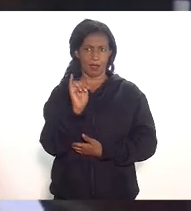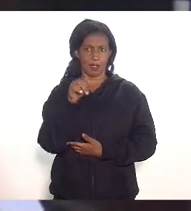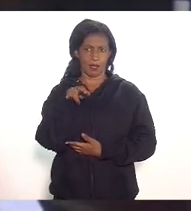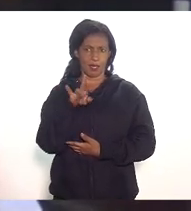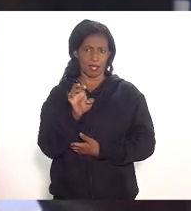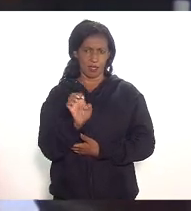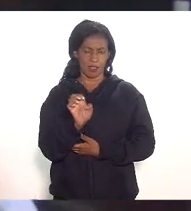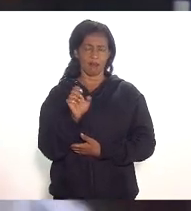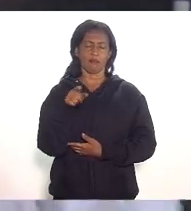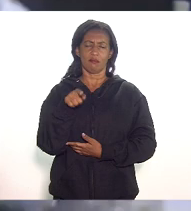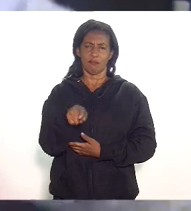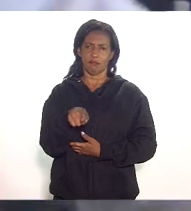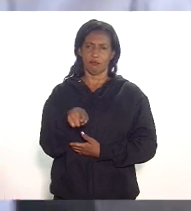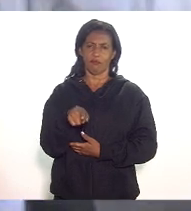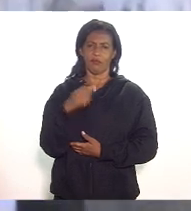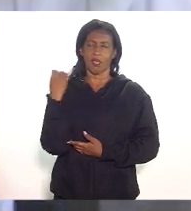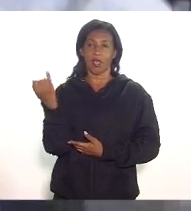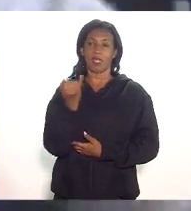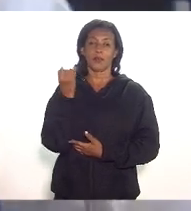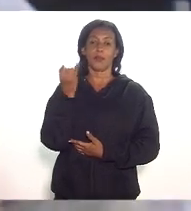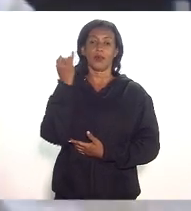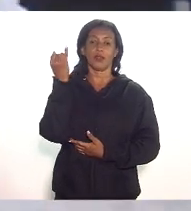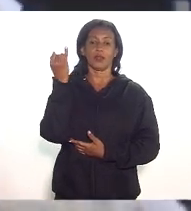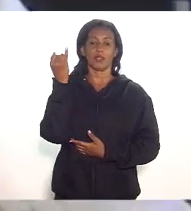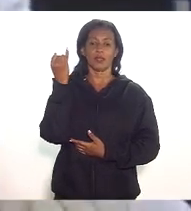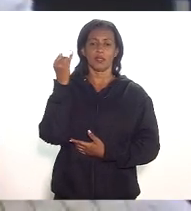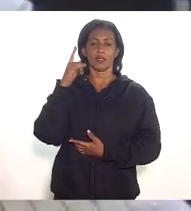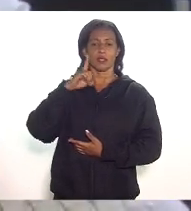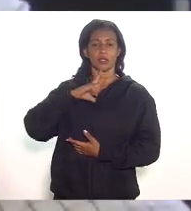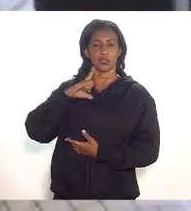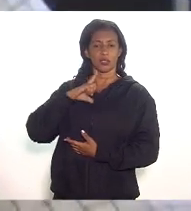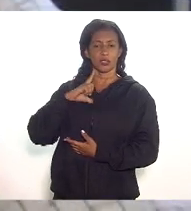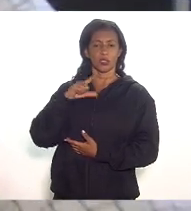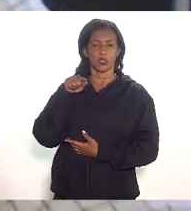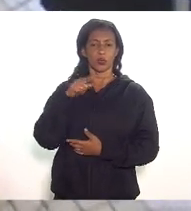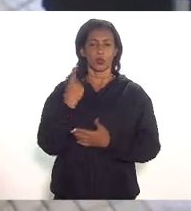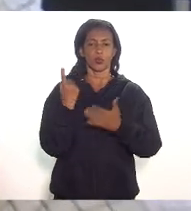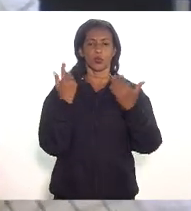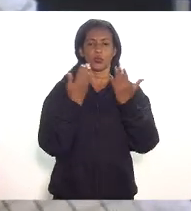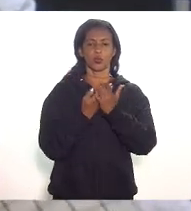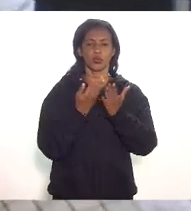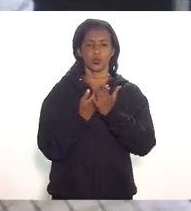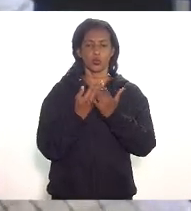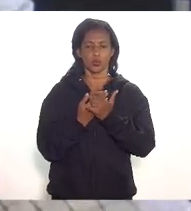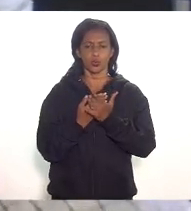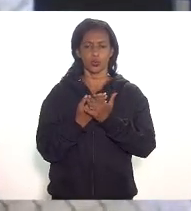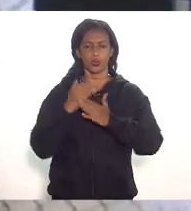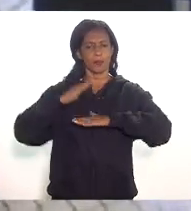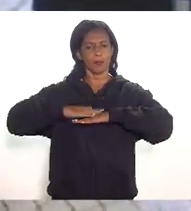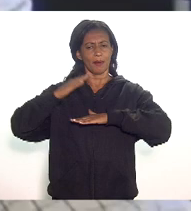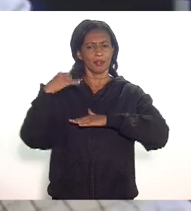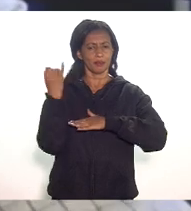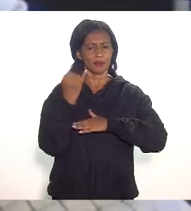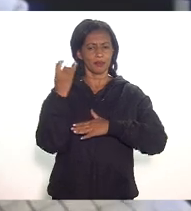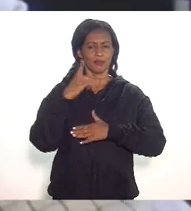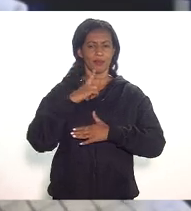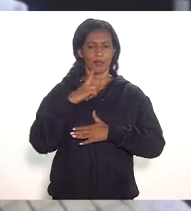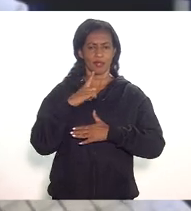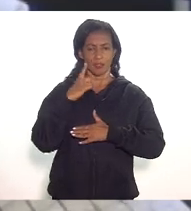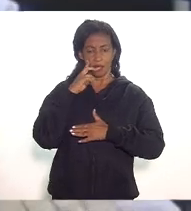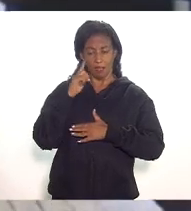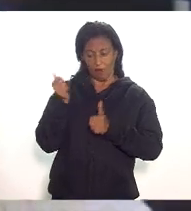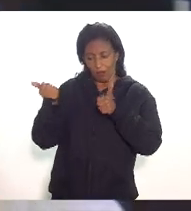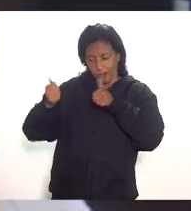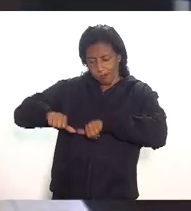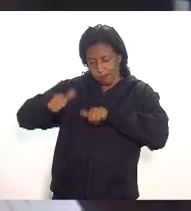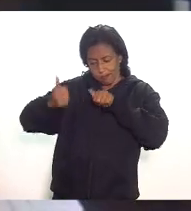a questão da importância de termos um estudo e mais importante do que termos um estudo é acompanharmos esse